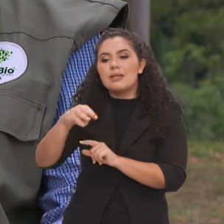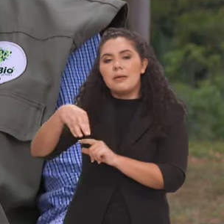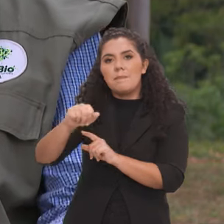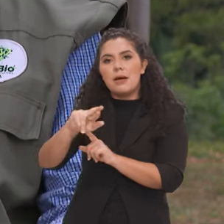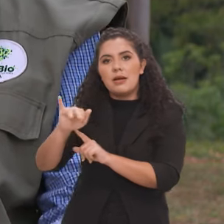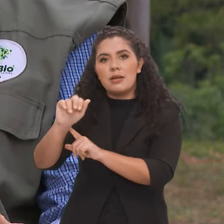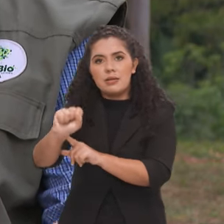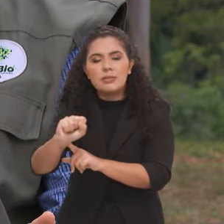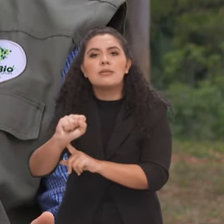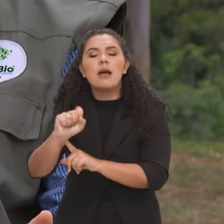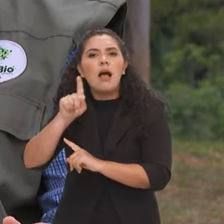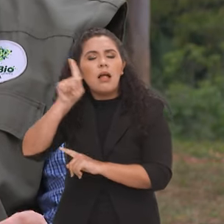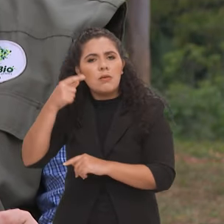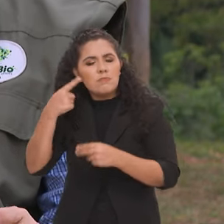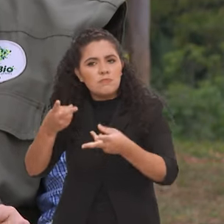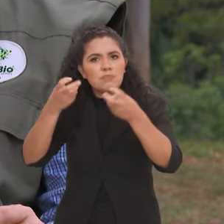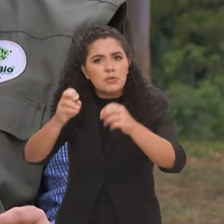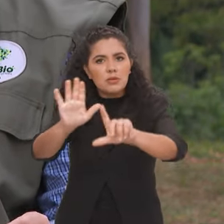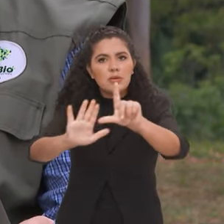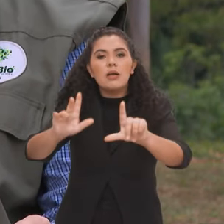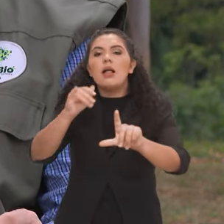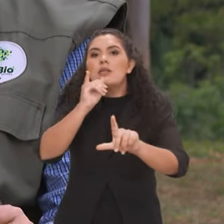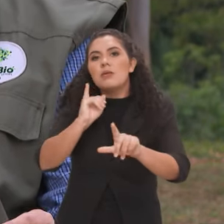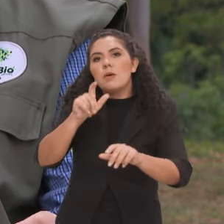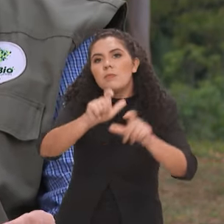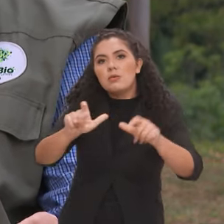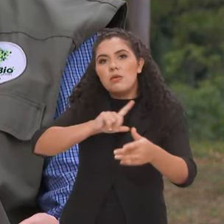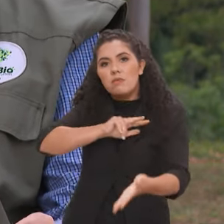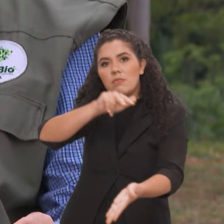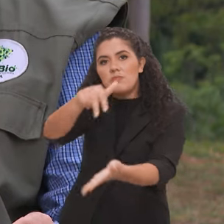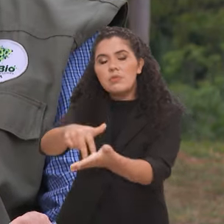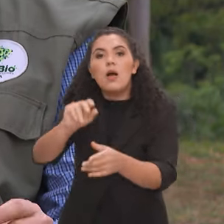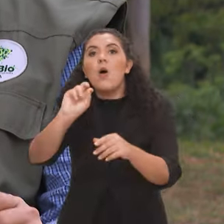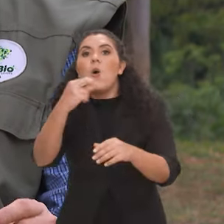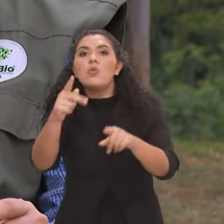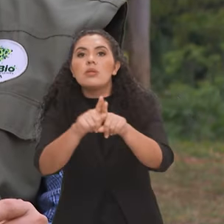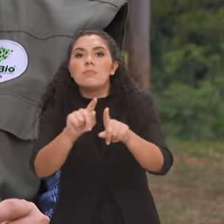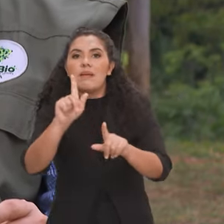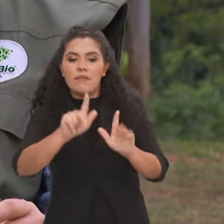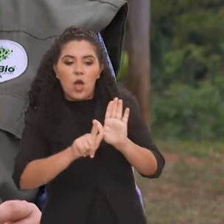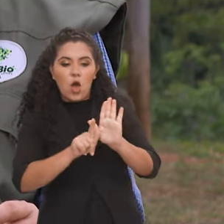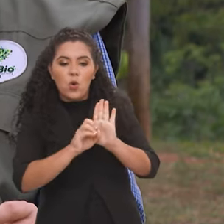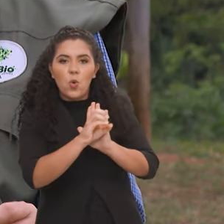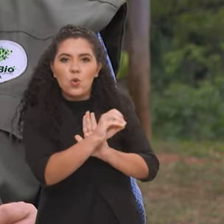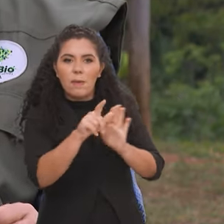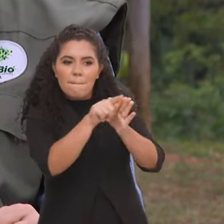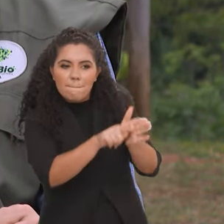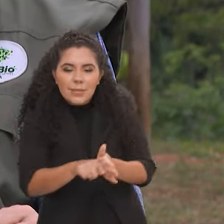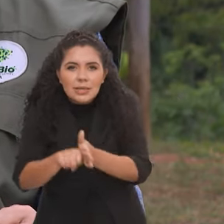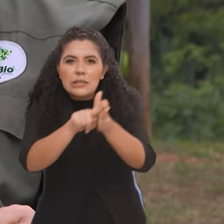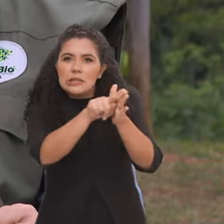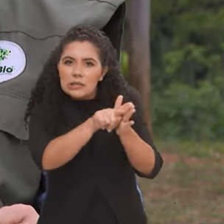avaliado por aqueles que vão lá no TripAdvisor ou que vão lá no Google. Geralmente, você dá uma